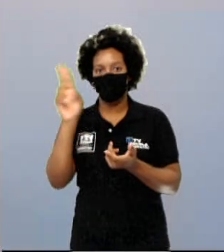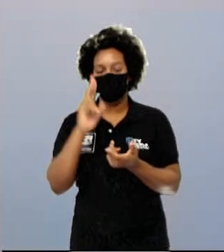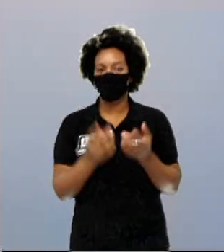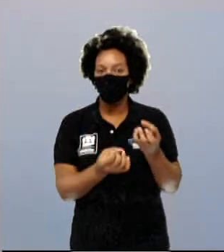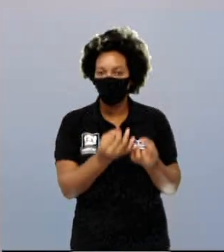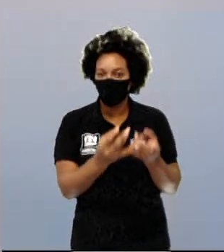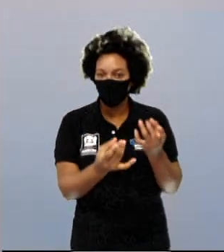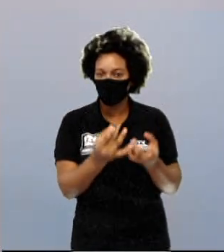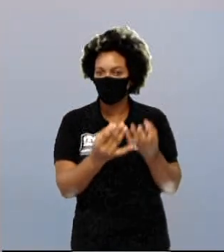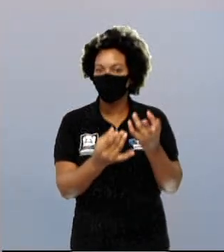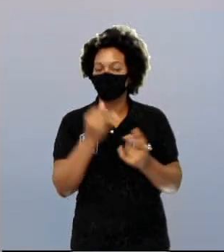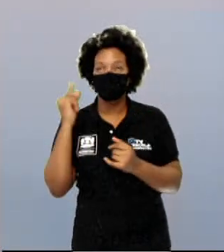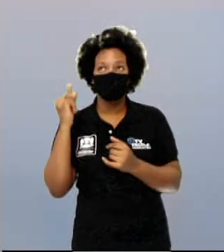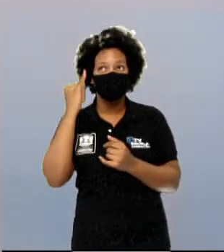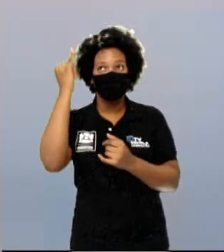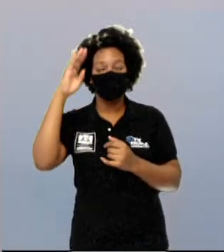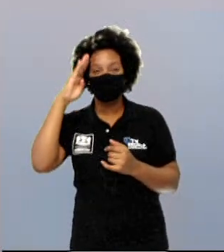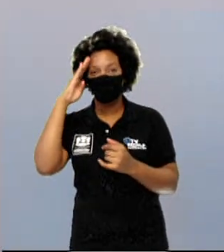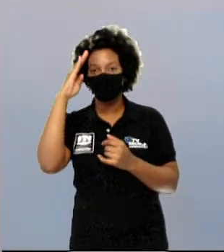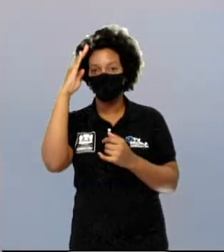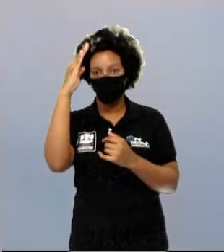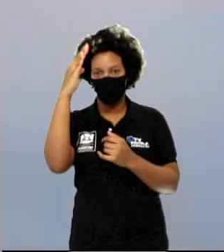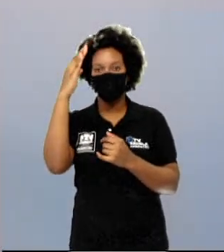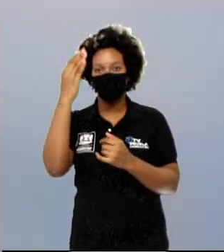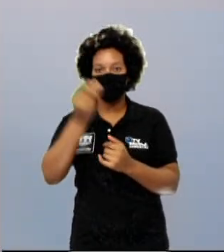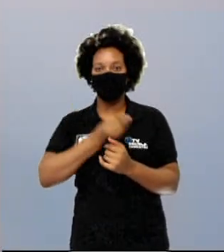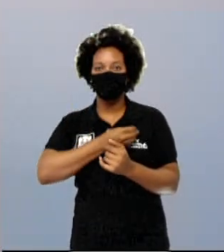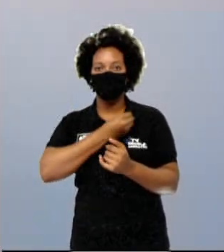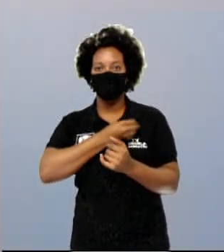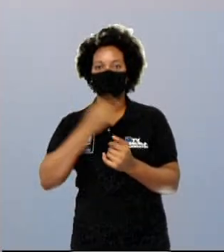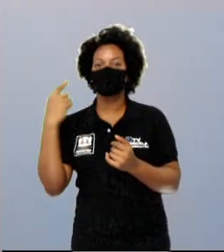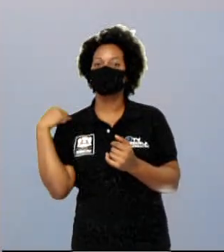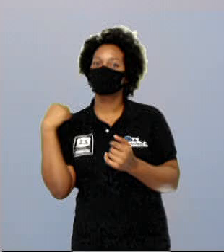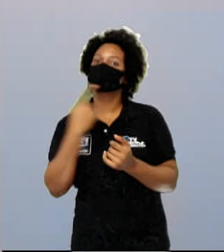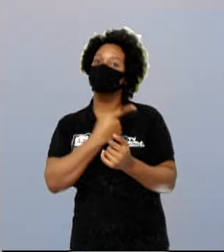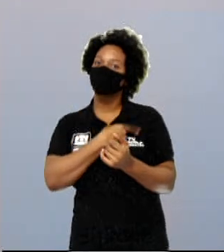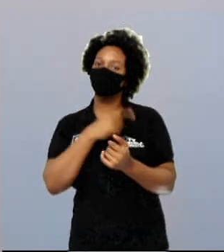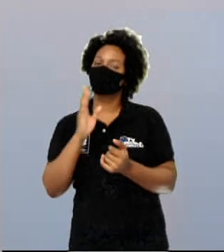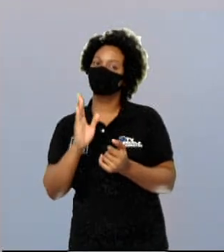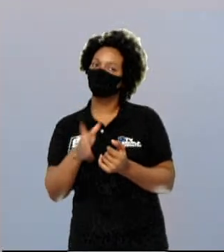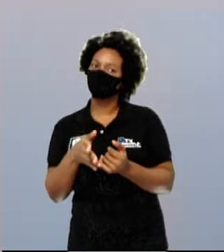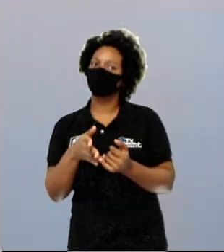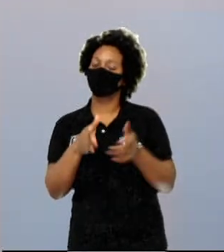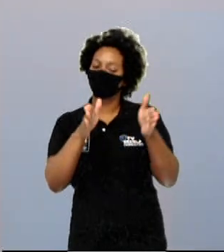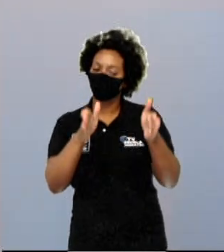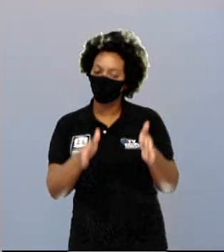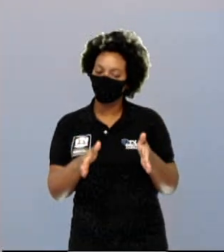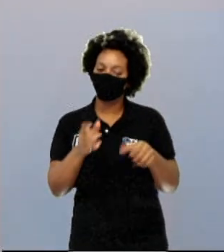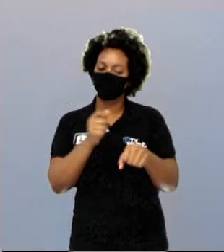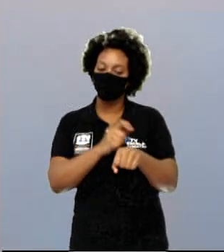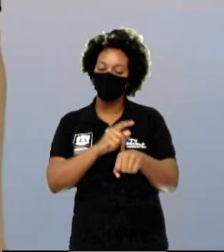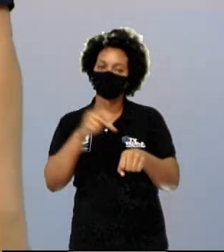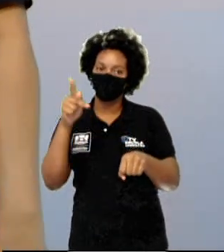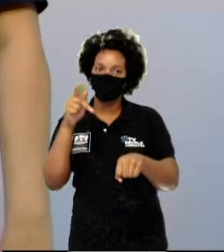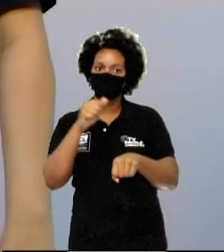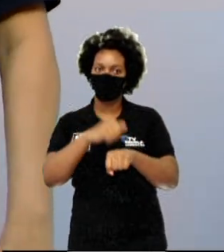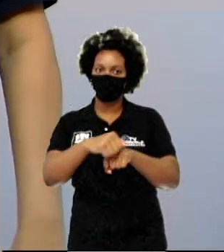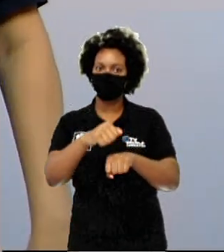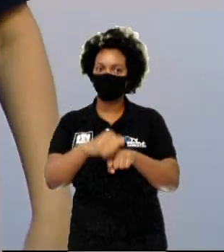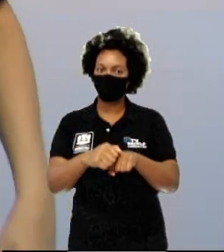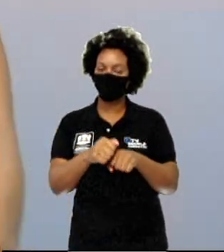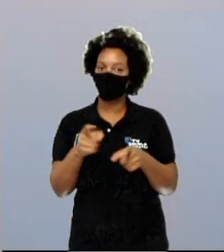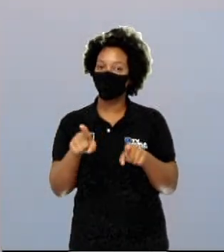primordial aqui para essa sobrevivência e, logicamente, já existia durante o período Paleolítico. E, no período